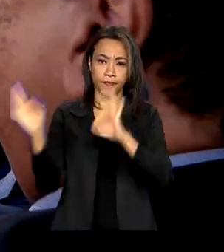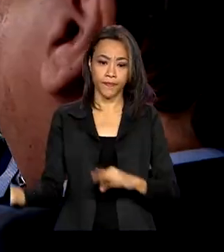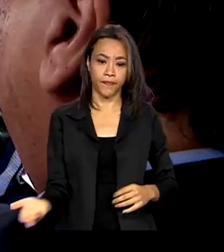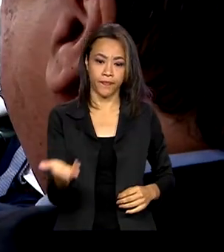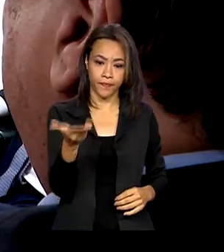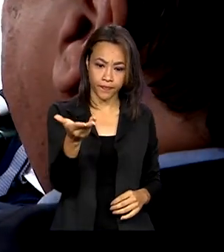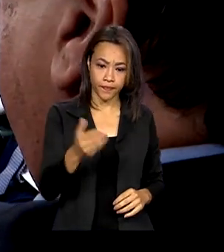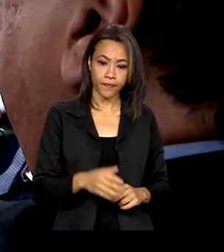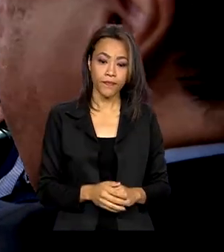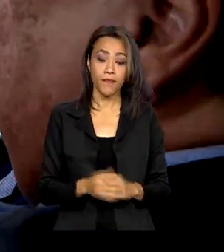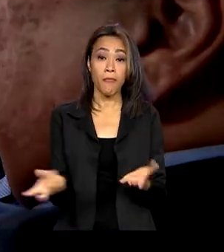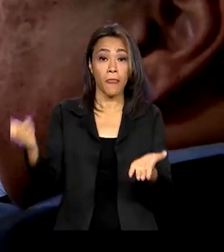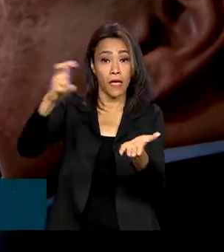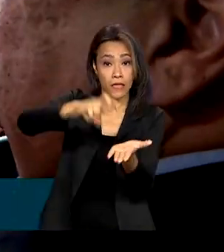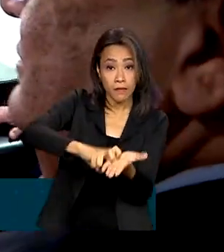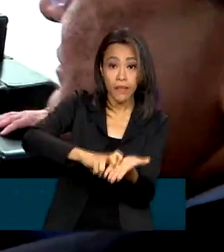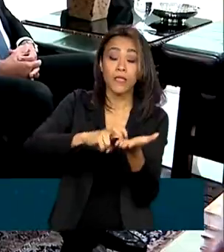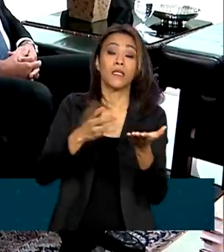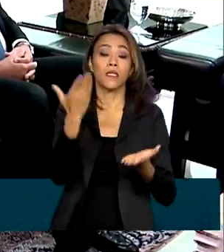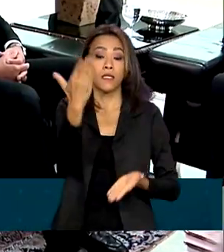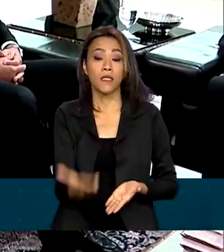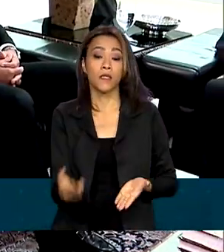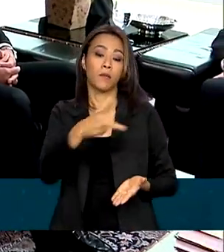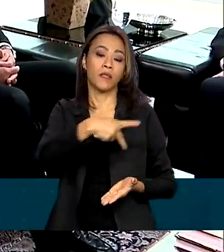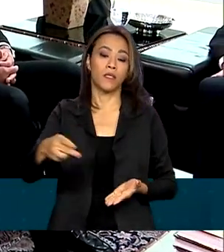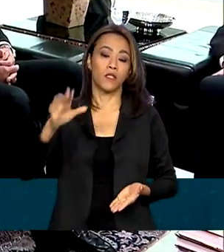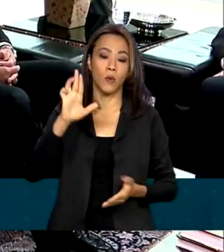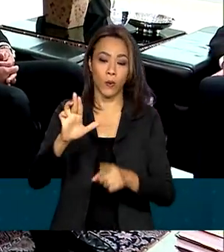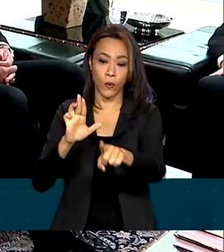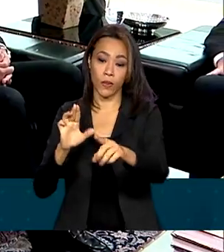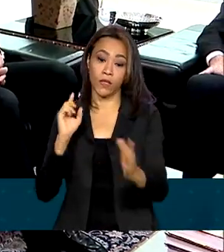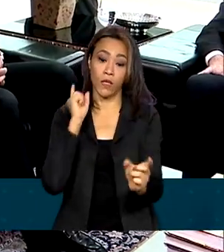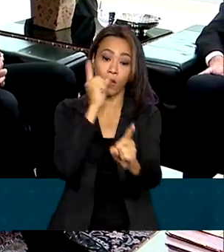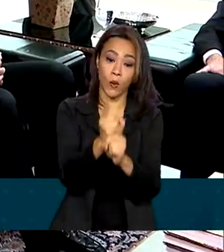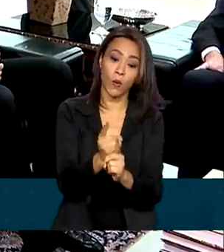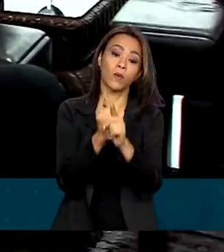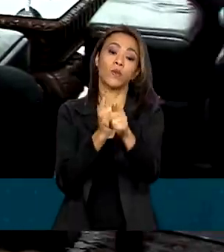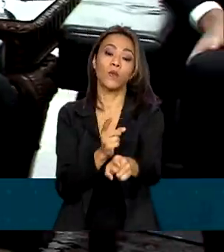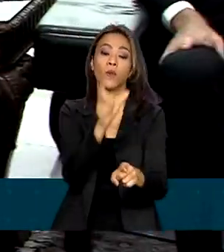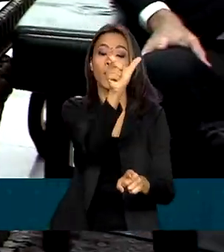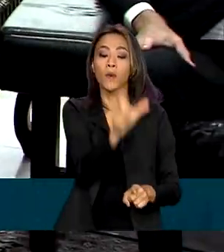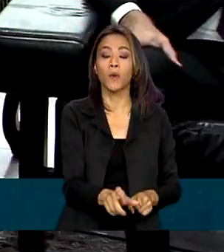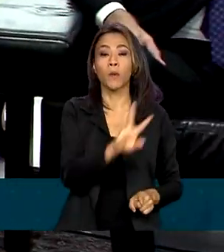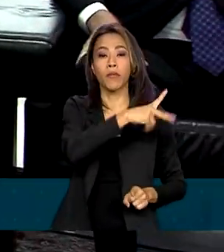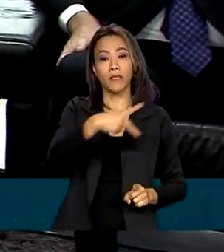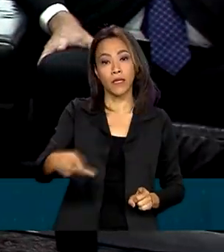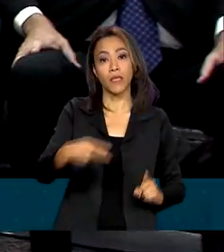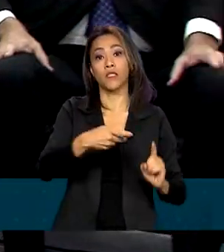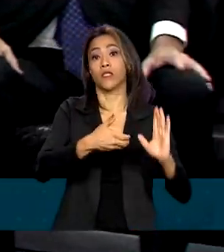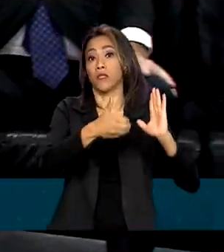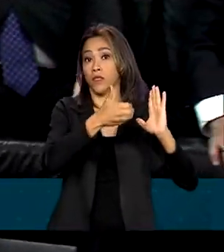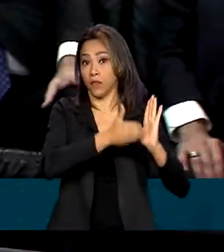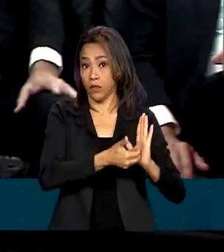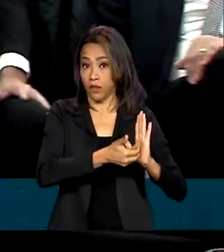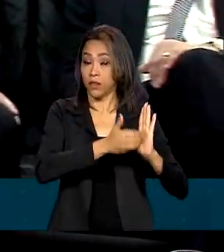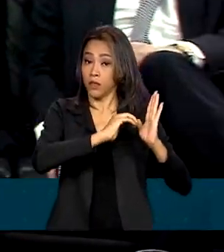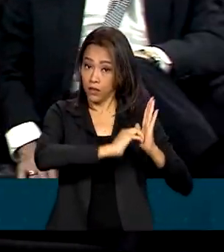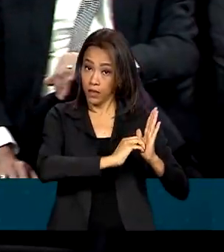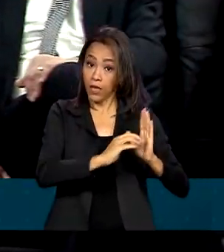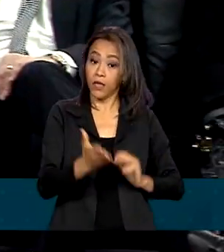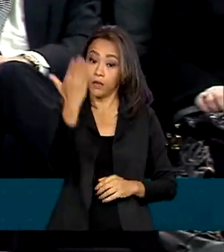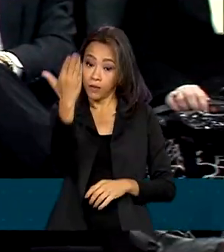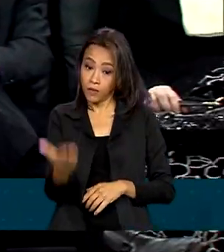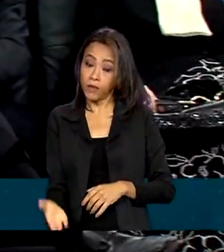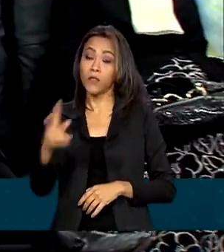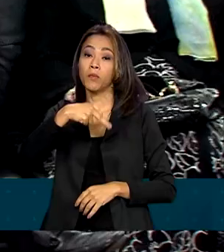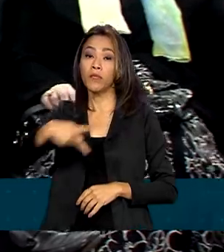Logo pela manhã, o presidente Lula se encontrou com o senador Vital do Rego, presidente do Senado, em exercício, o deputado